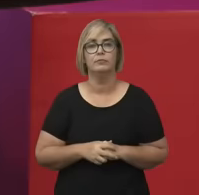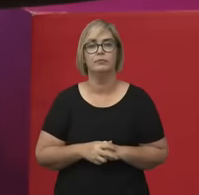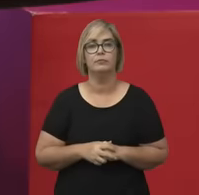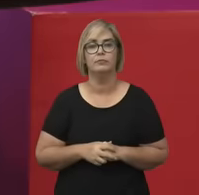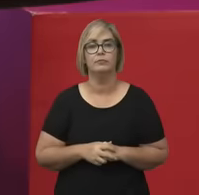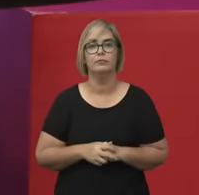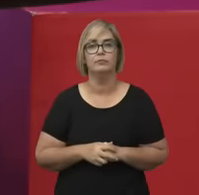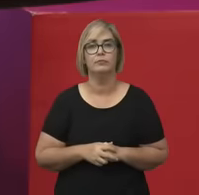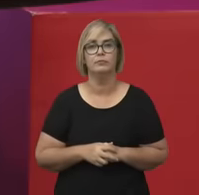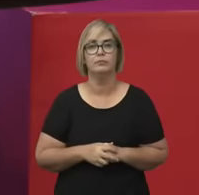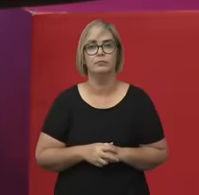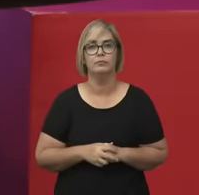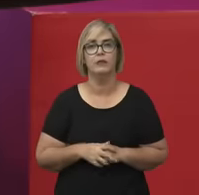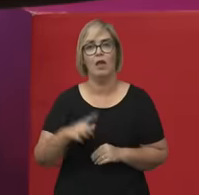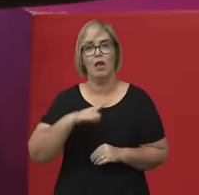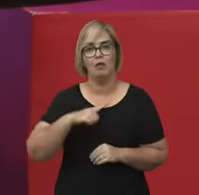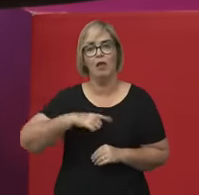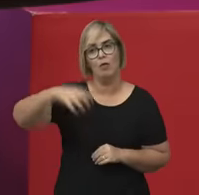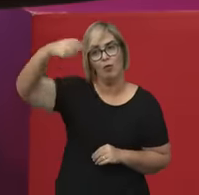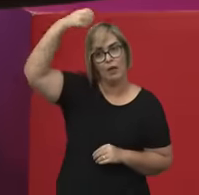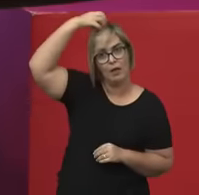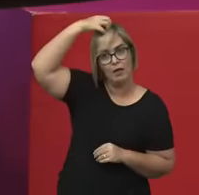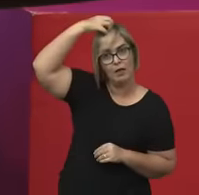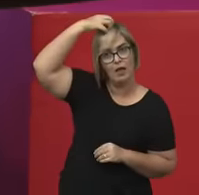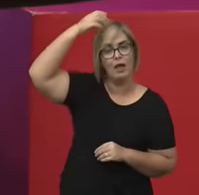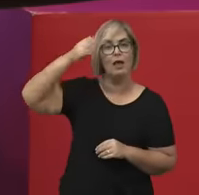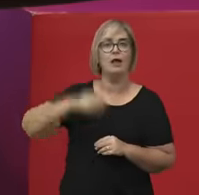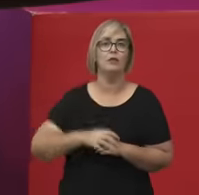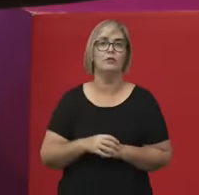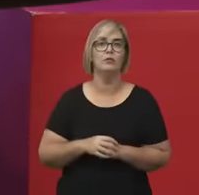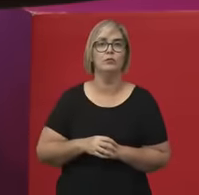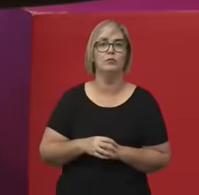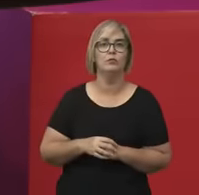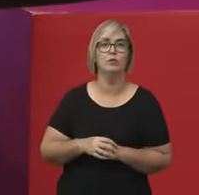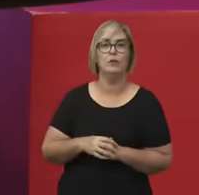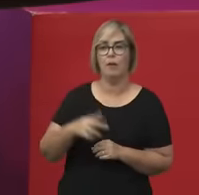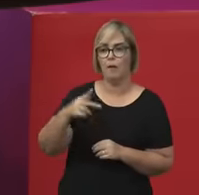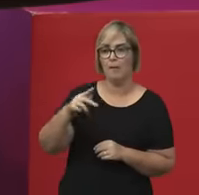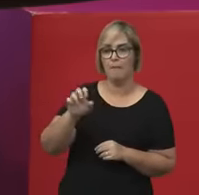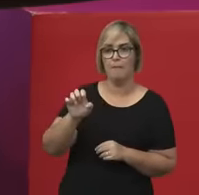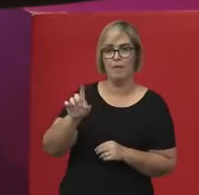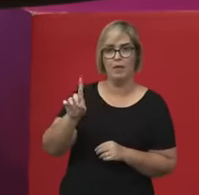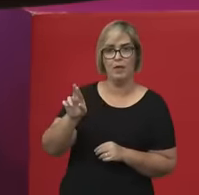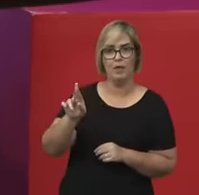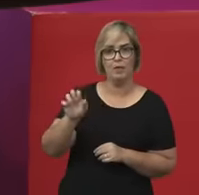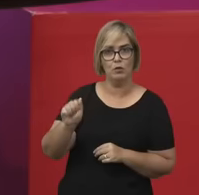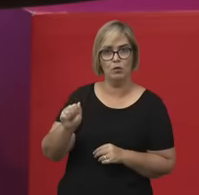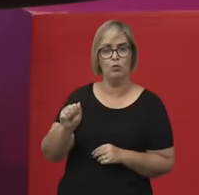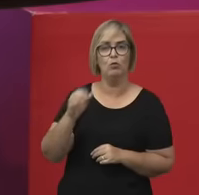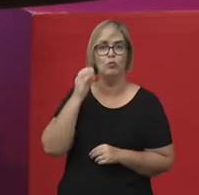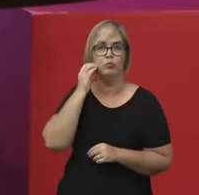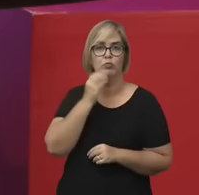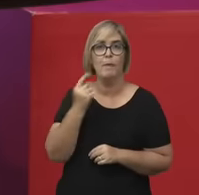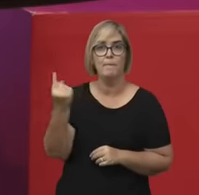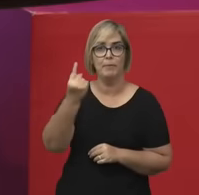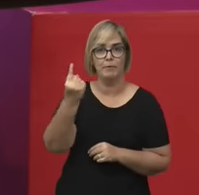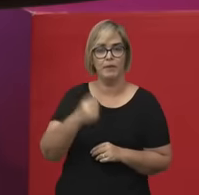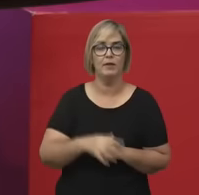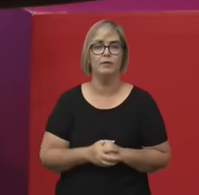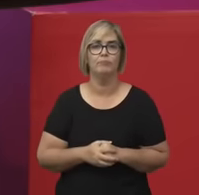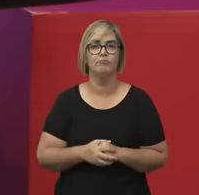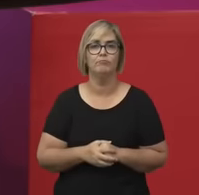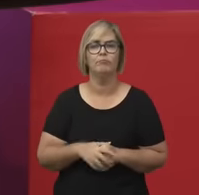com o reinado de Dom Pedro I e toda aquela história que a gente conhece. E aí, a circulação das